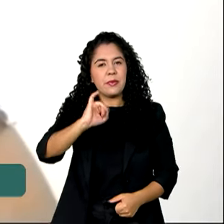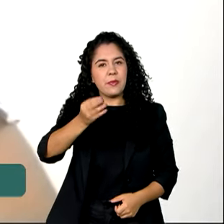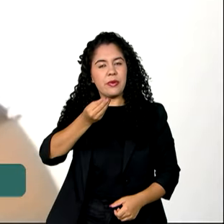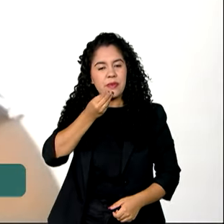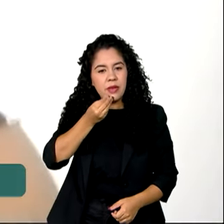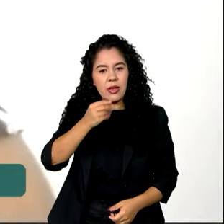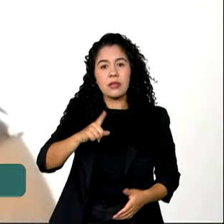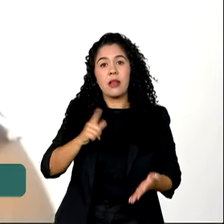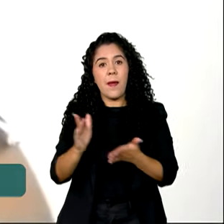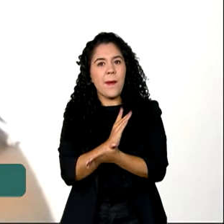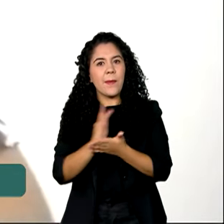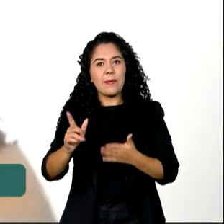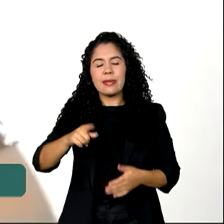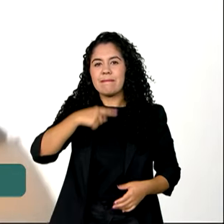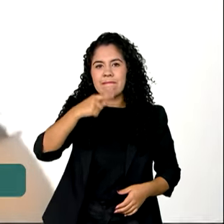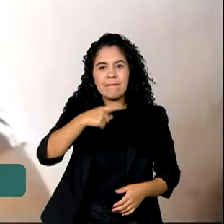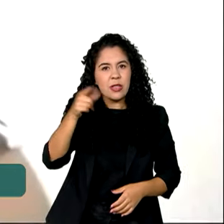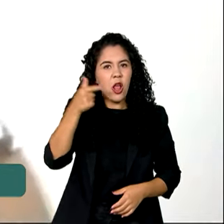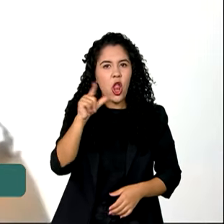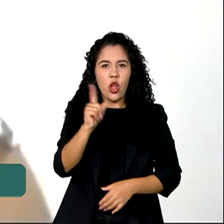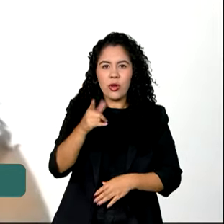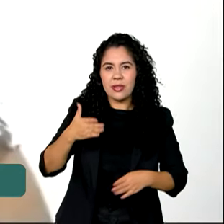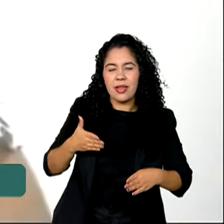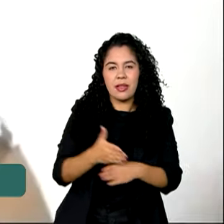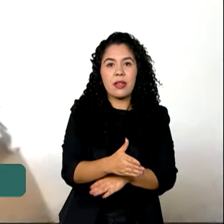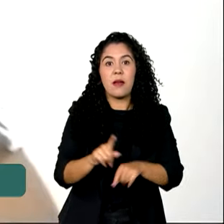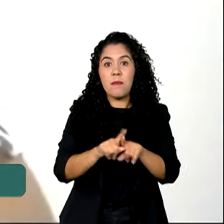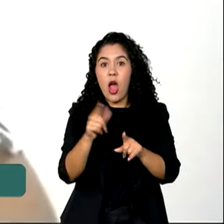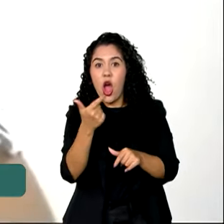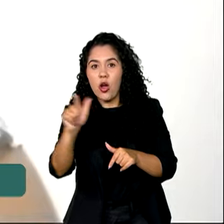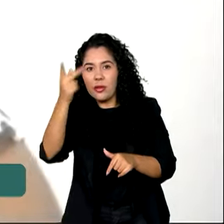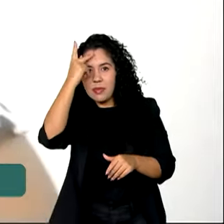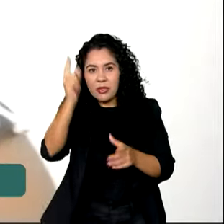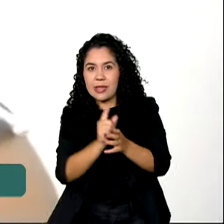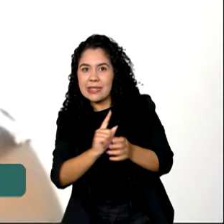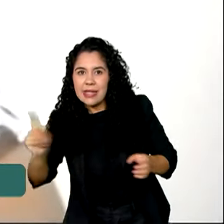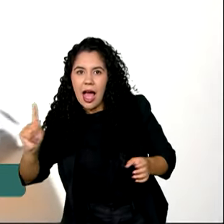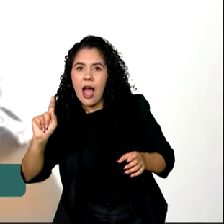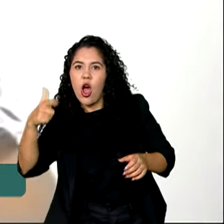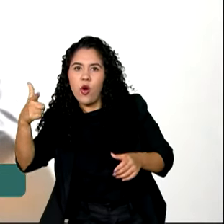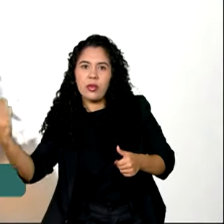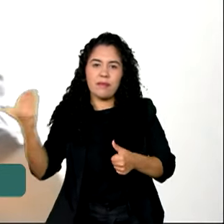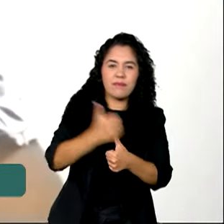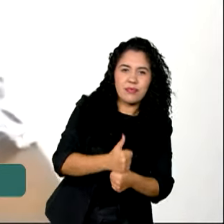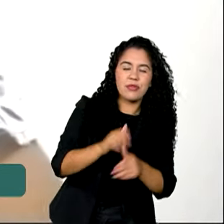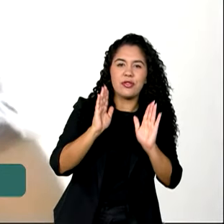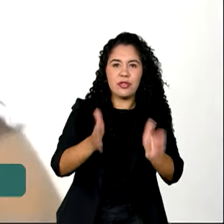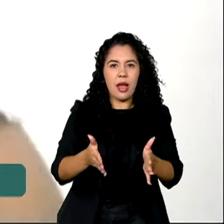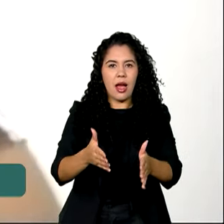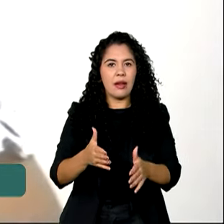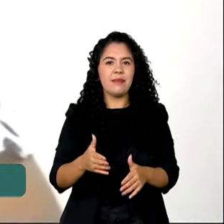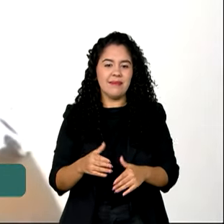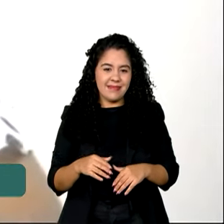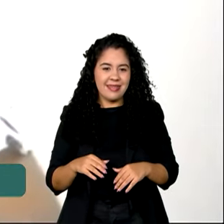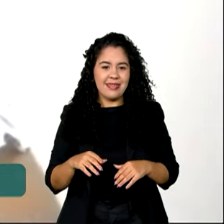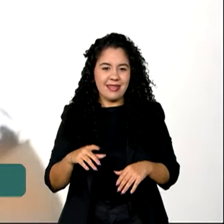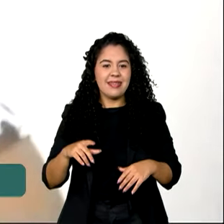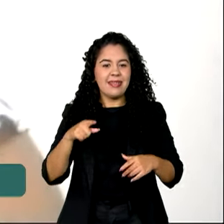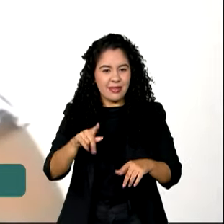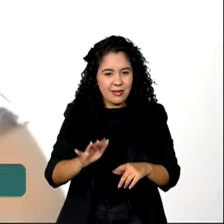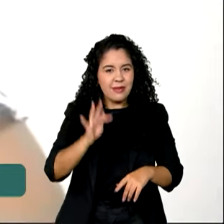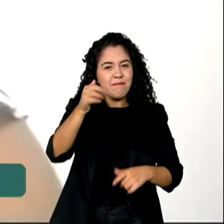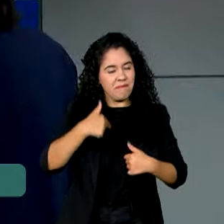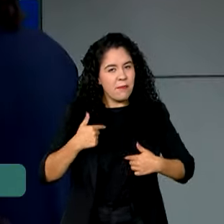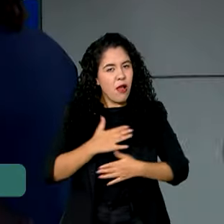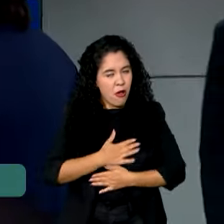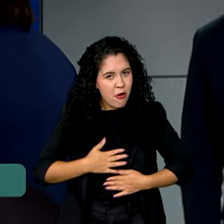Tem gente que não conseguiu entrar, mas quando a outra pessoa sai, já entra num lugar sem esperar muito, entendeu? É o futuro, todo mundo